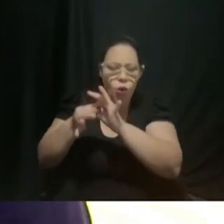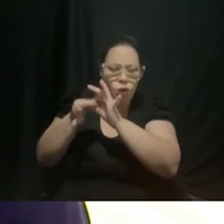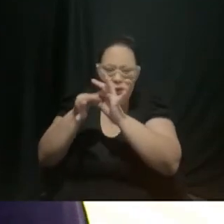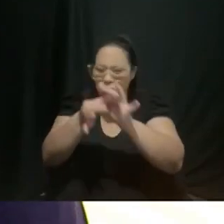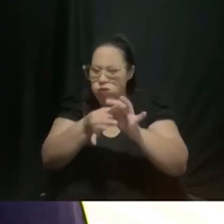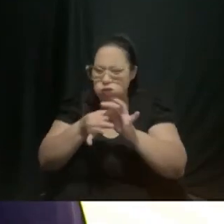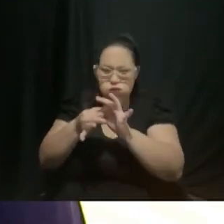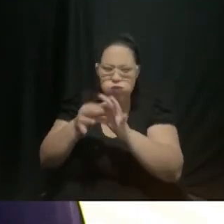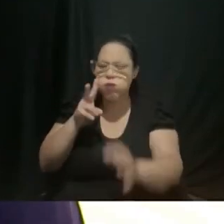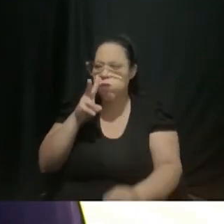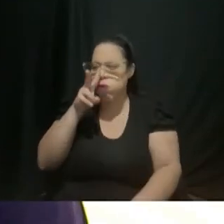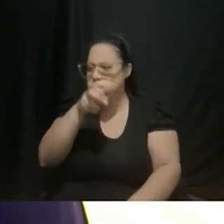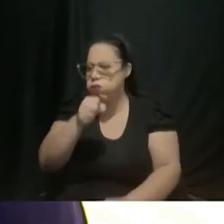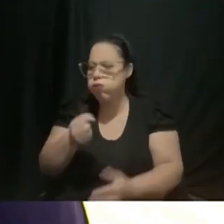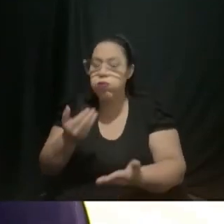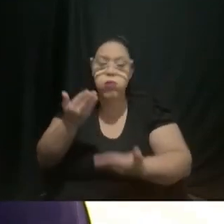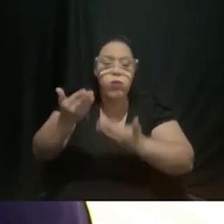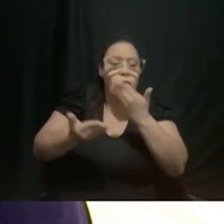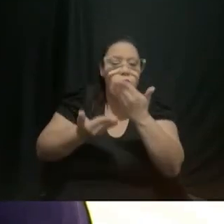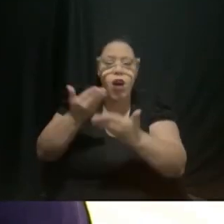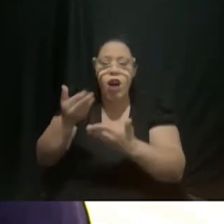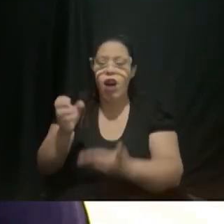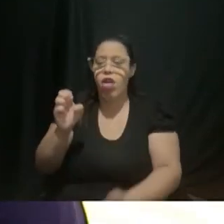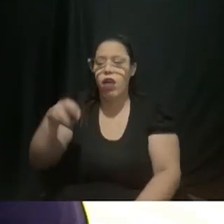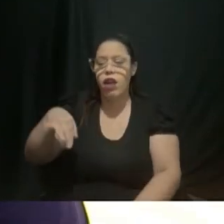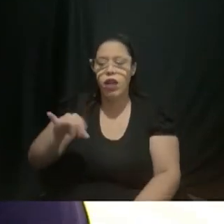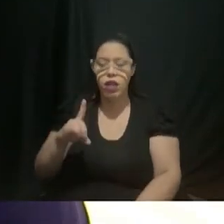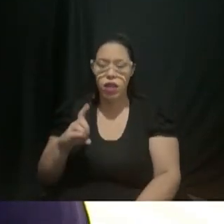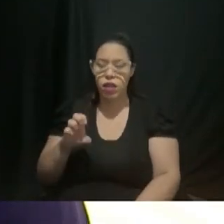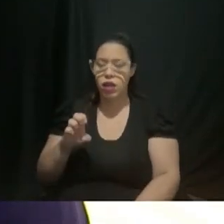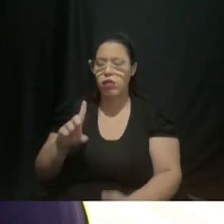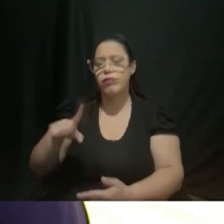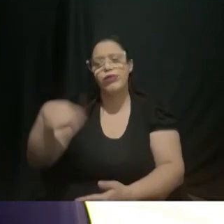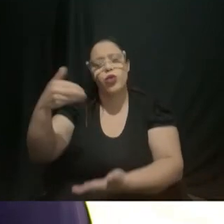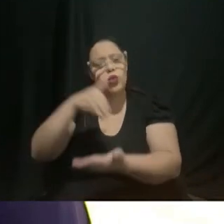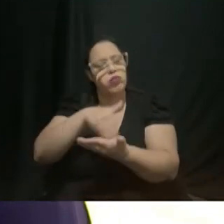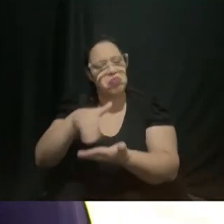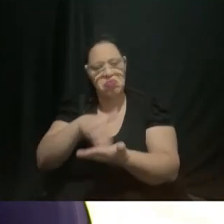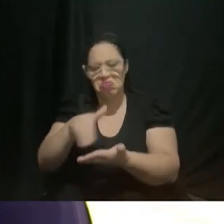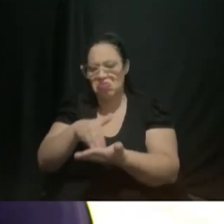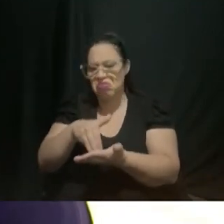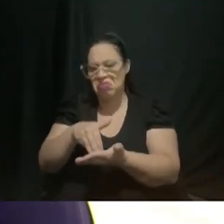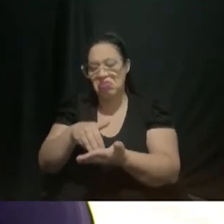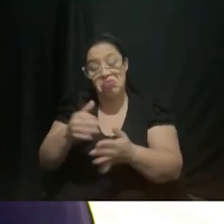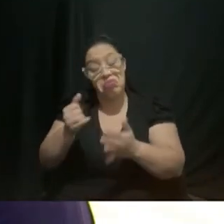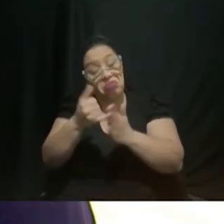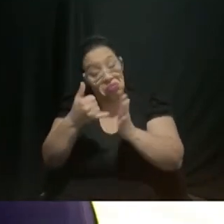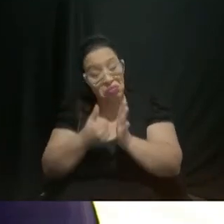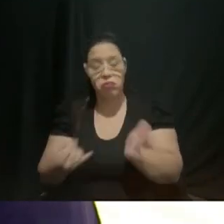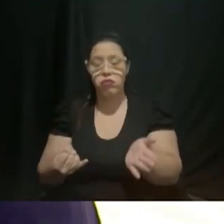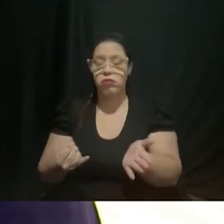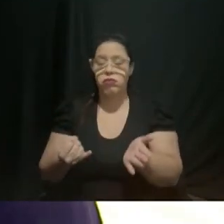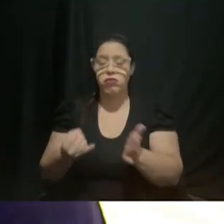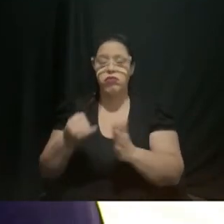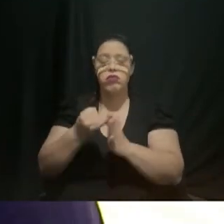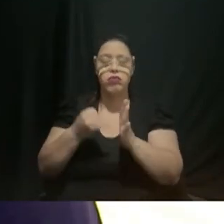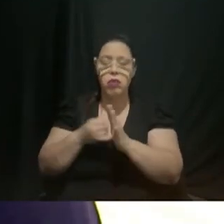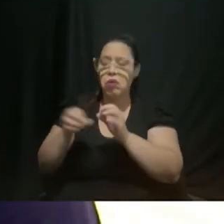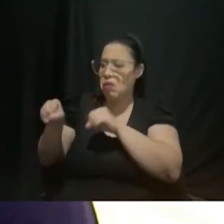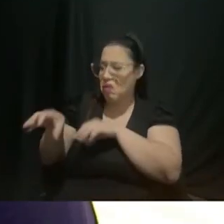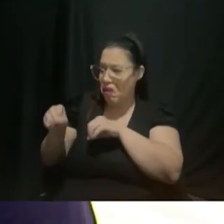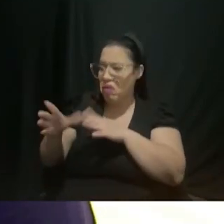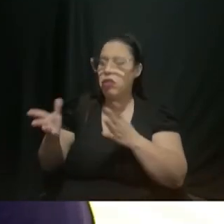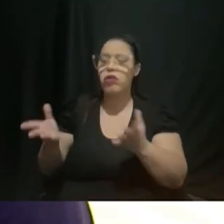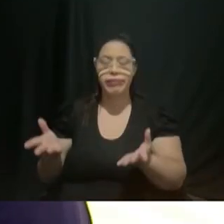já realizadas da Endec e de outras secretarias outras entidades instituições de ensino as